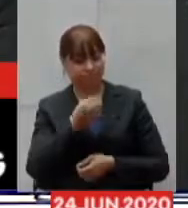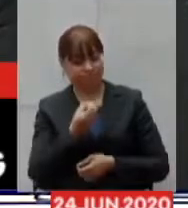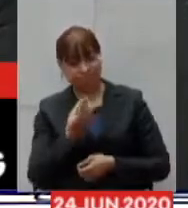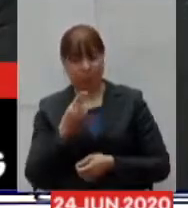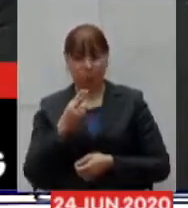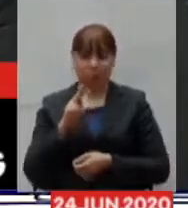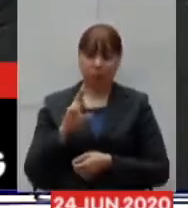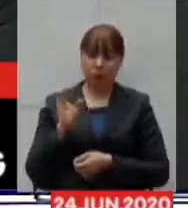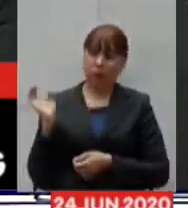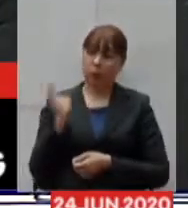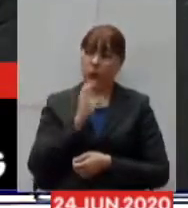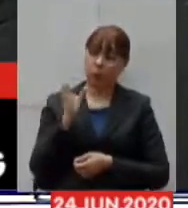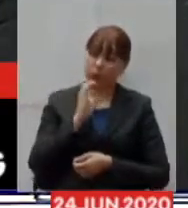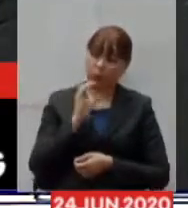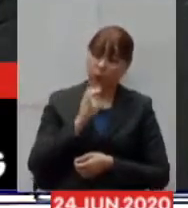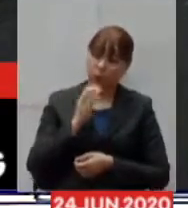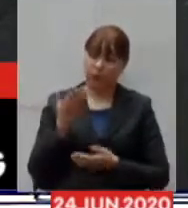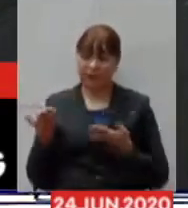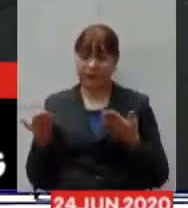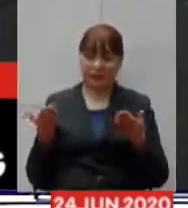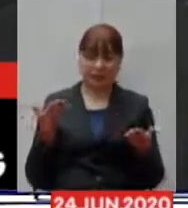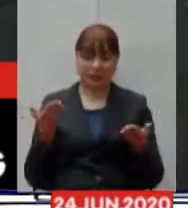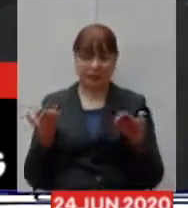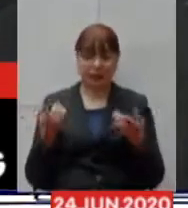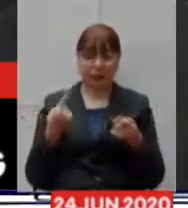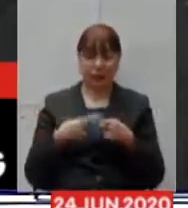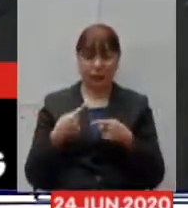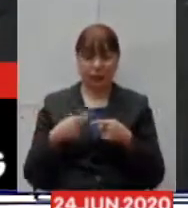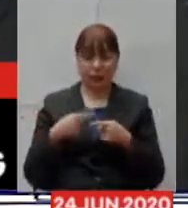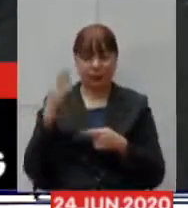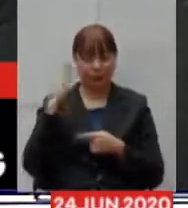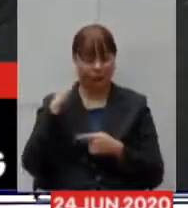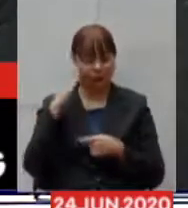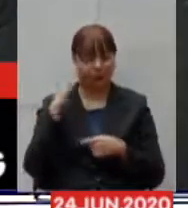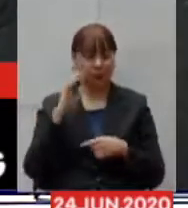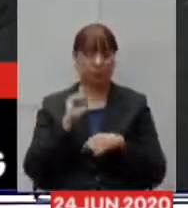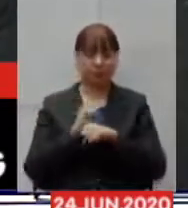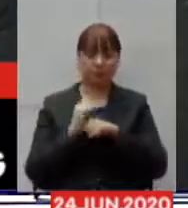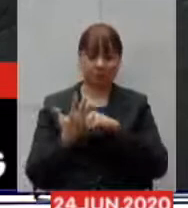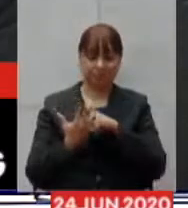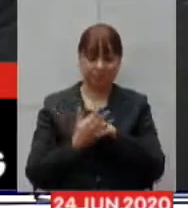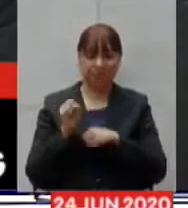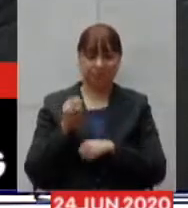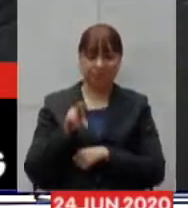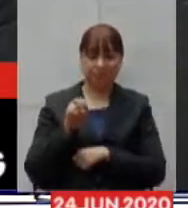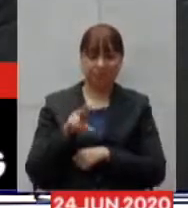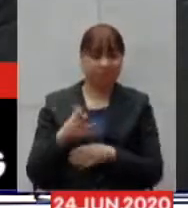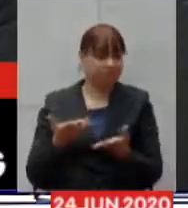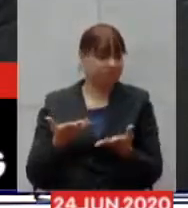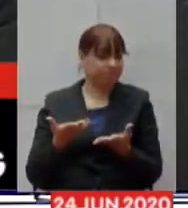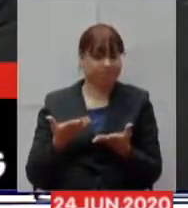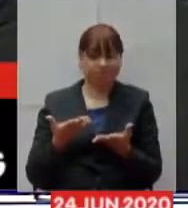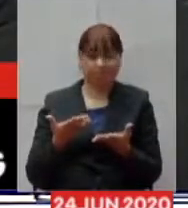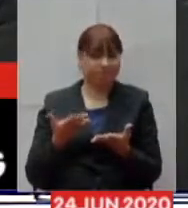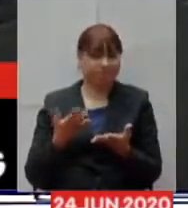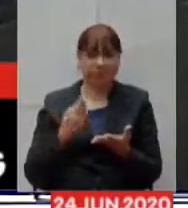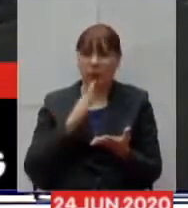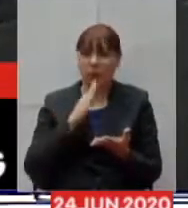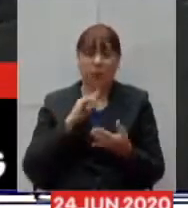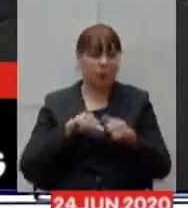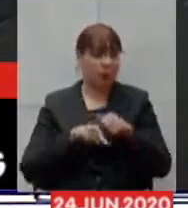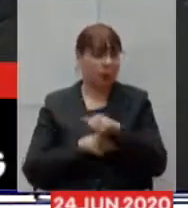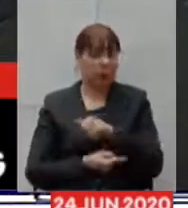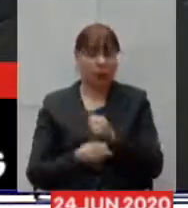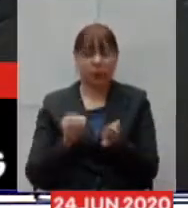sabendo que essa pandemia e esse vírus é ainda algo desconhecido e que a todo